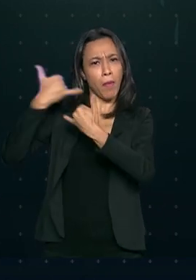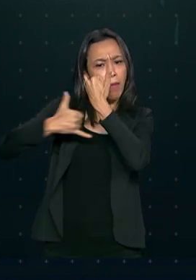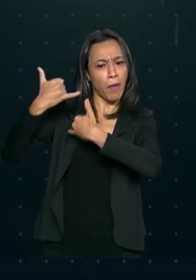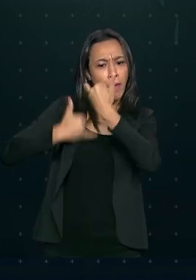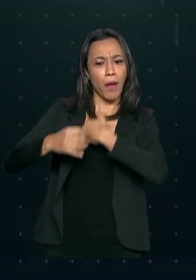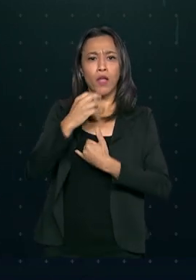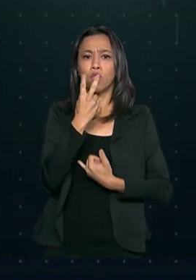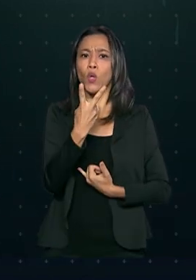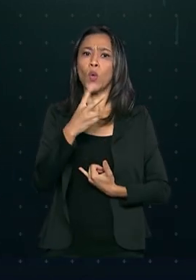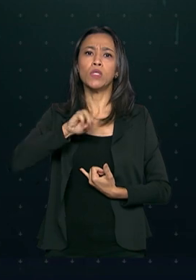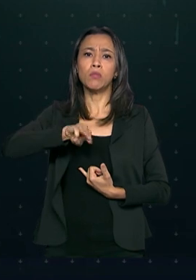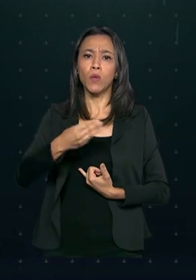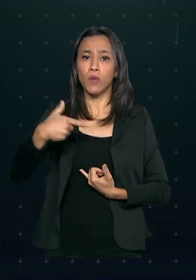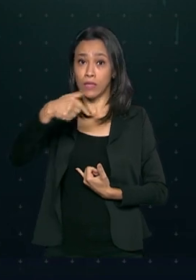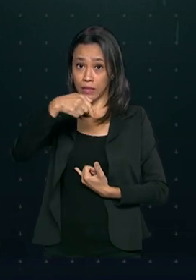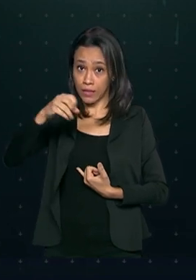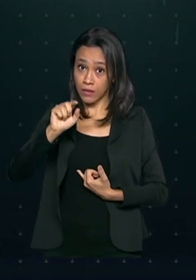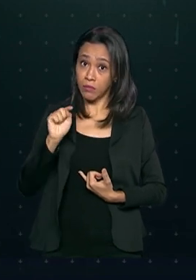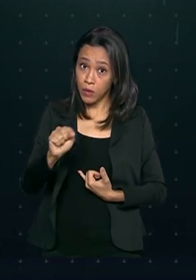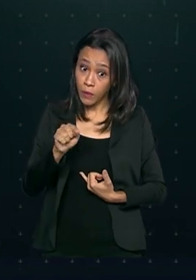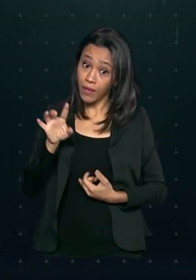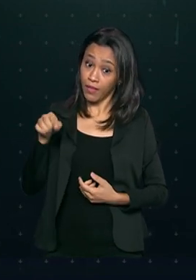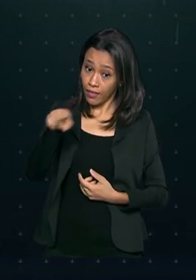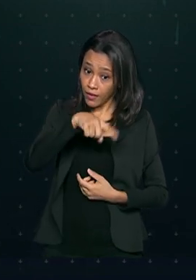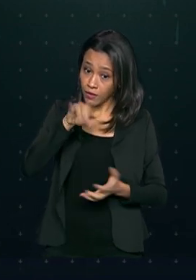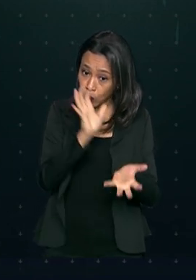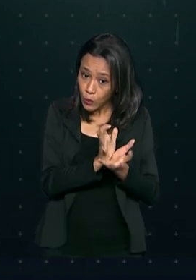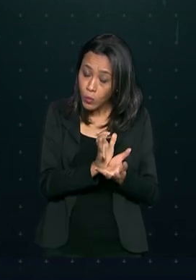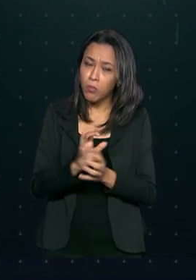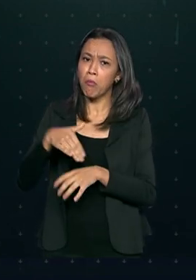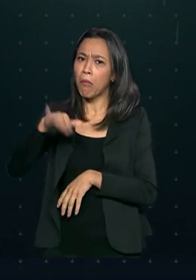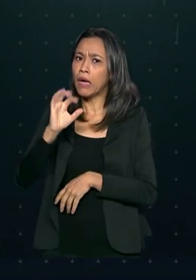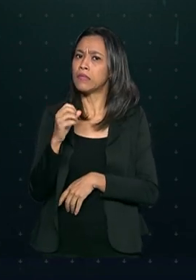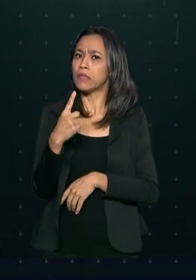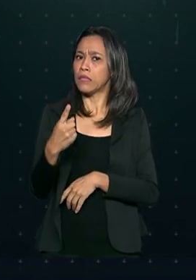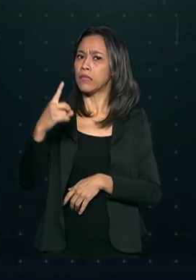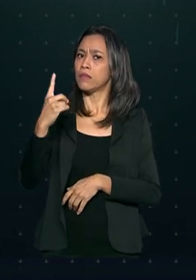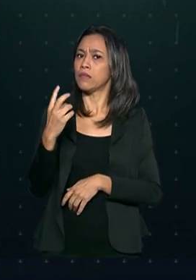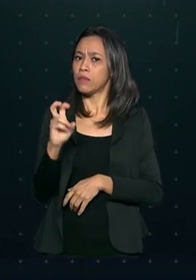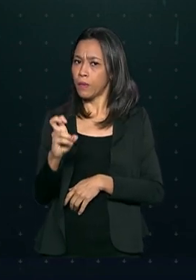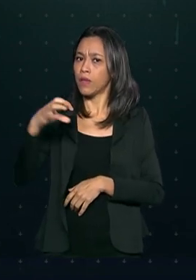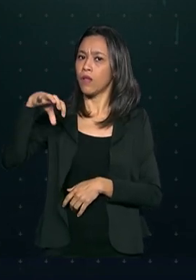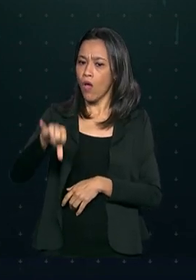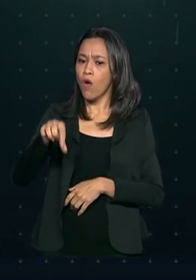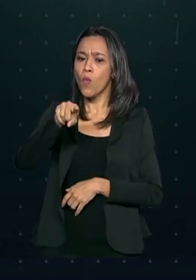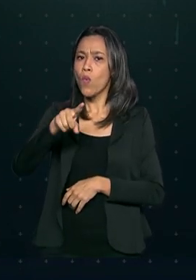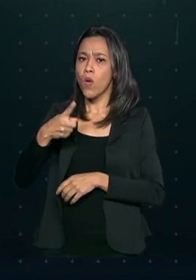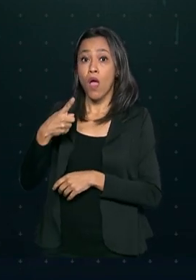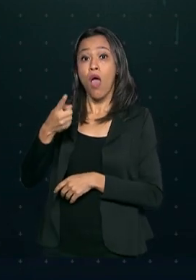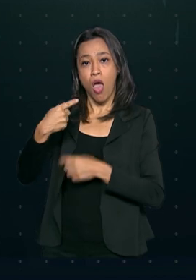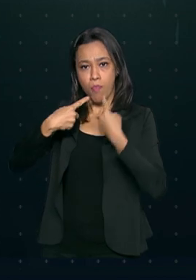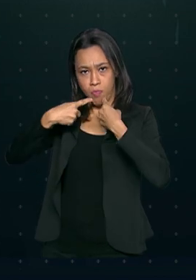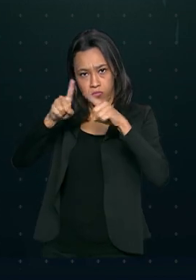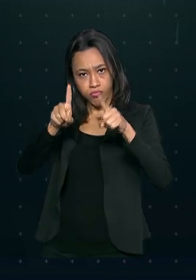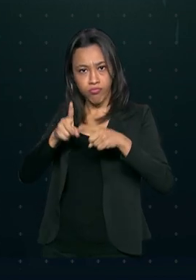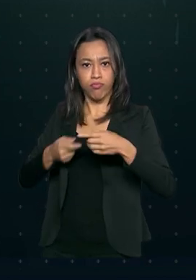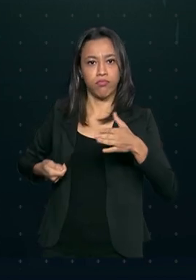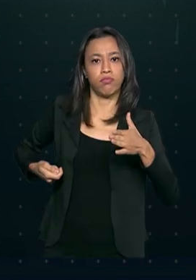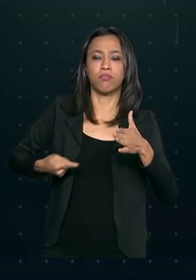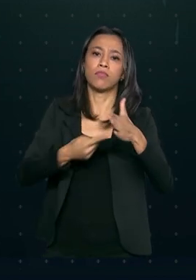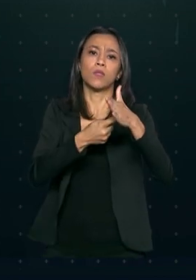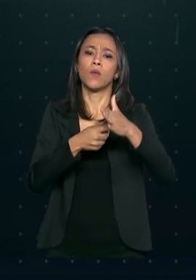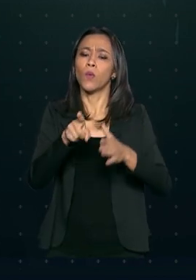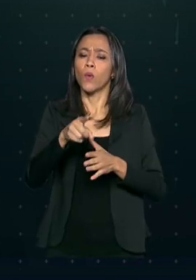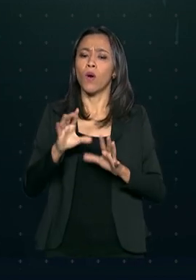2019. Destas, mais de 159 mil foram ligações para registros de denúncias, um aumento de 15